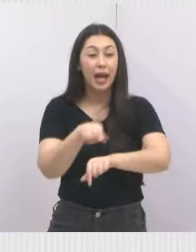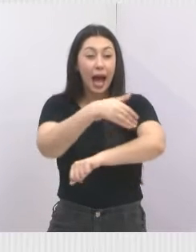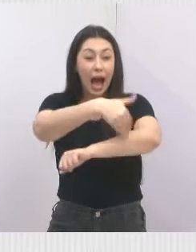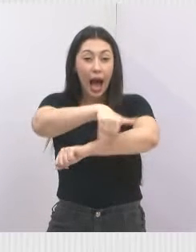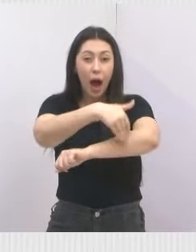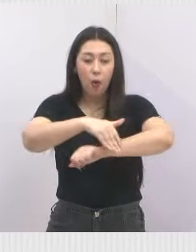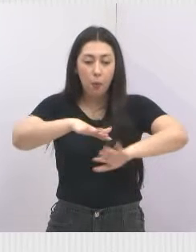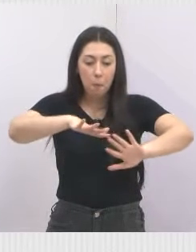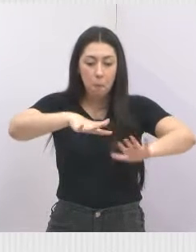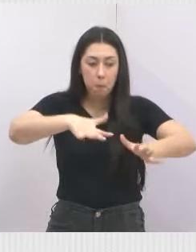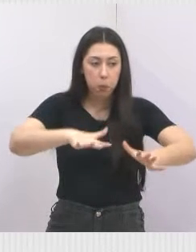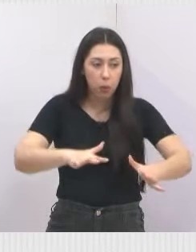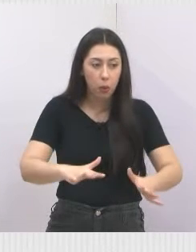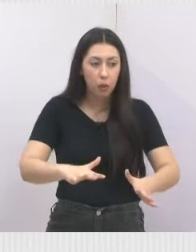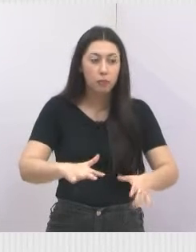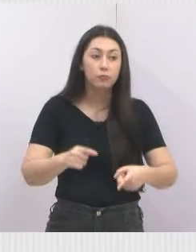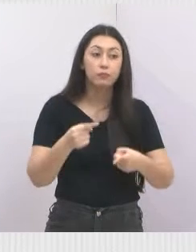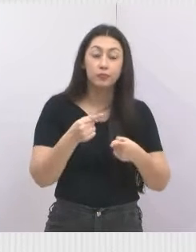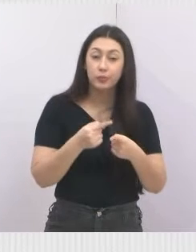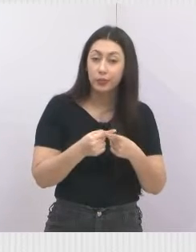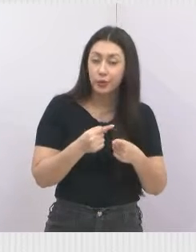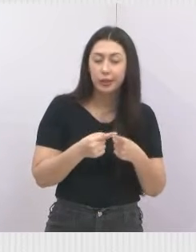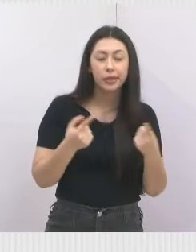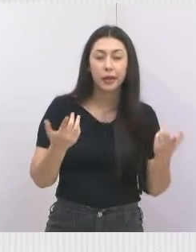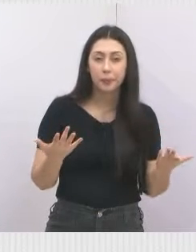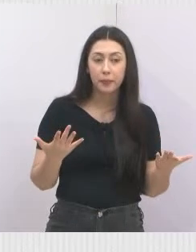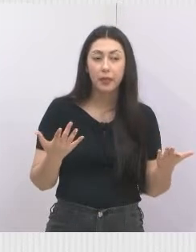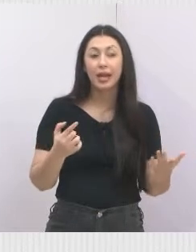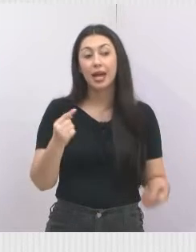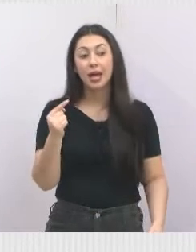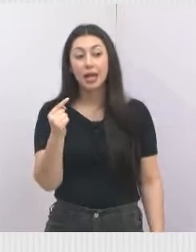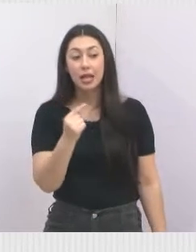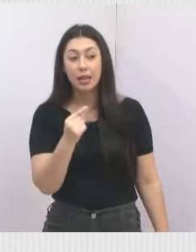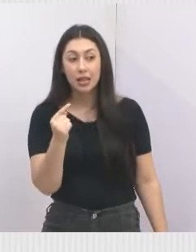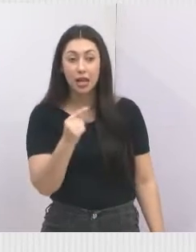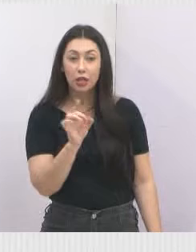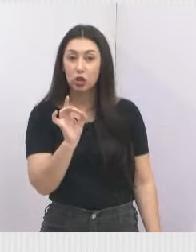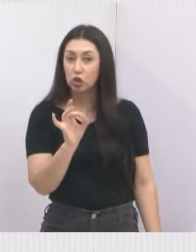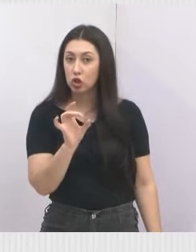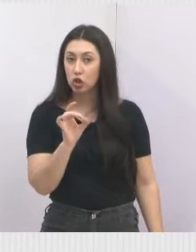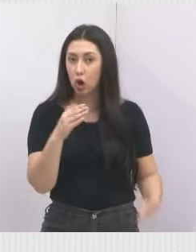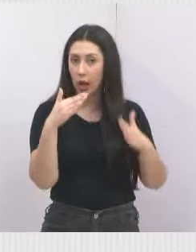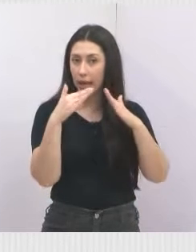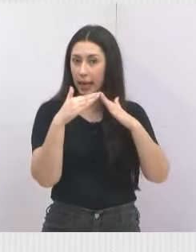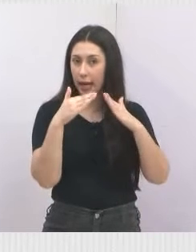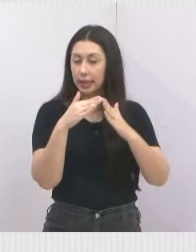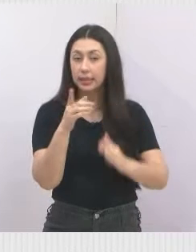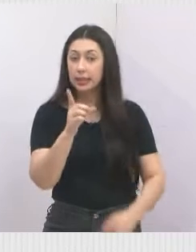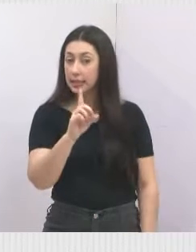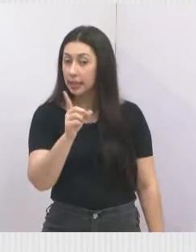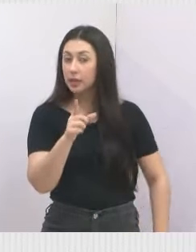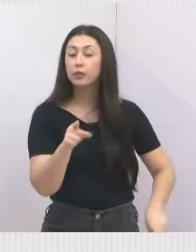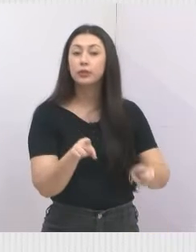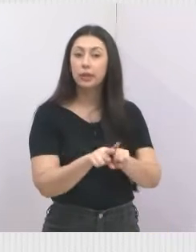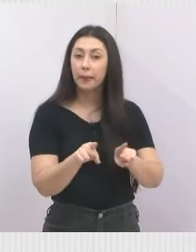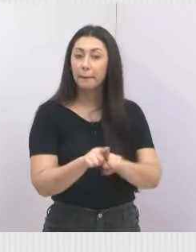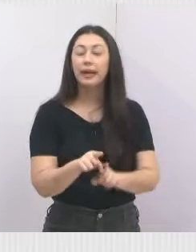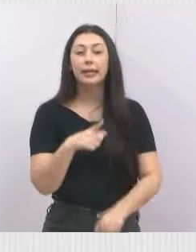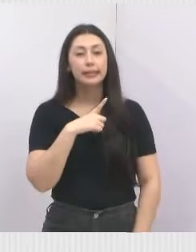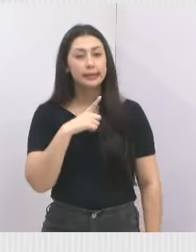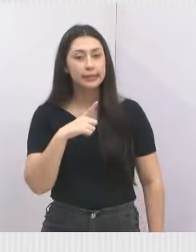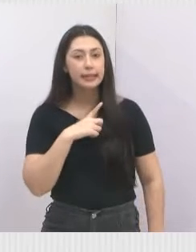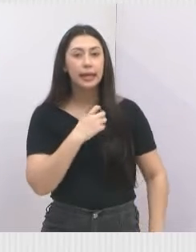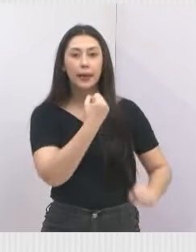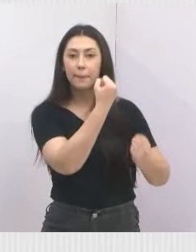afundando. Por que estão afundando? Porque o Parque dos Sinos, ele não é só residencial, é comercial. Então tem muitos caminhões,